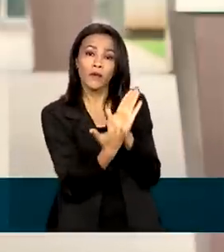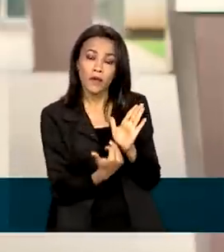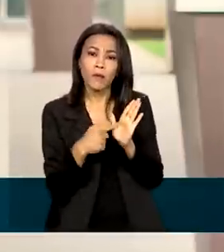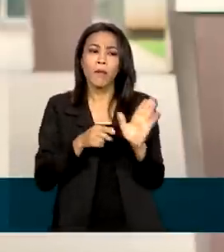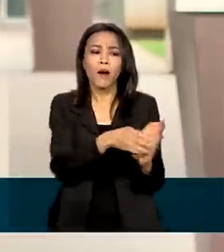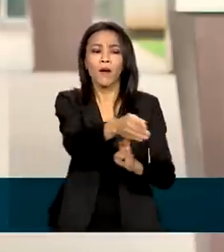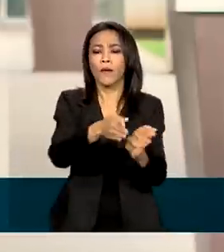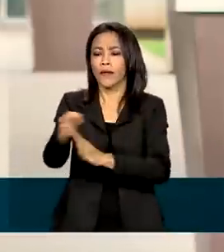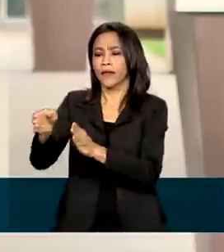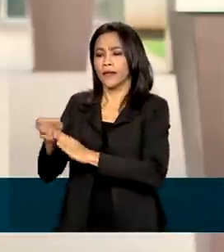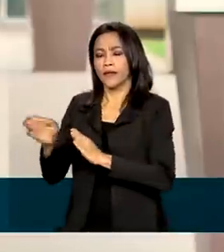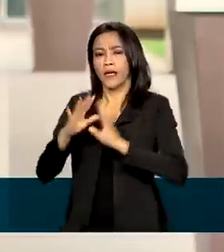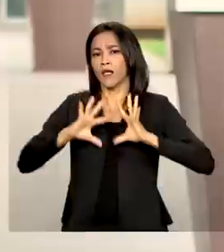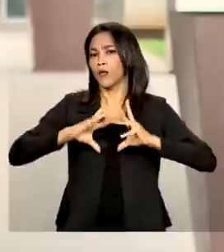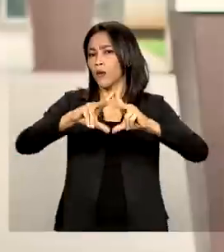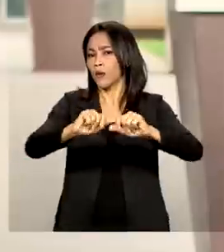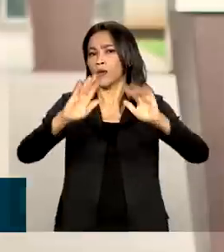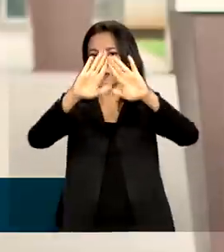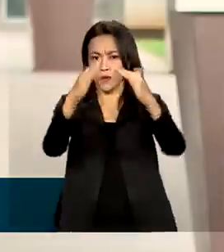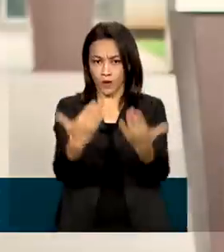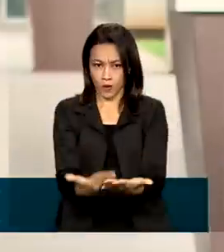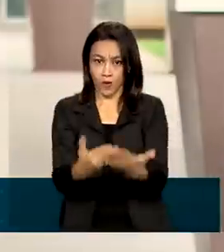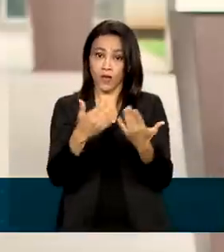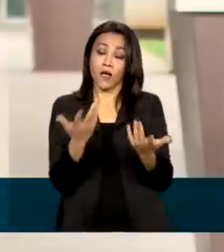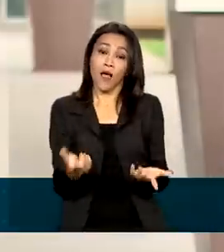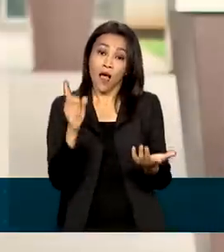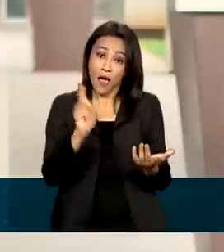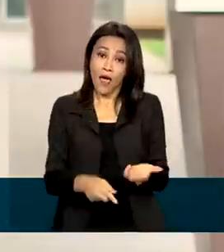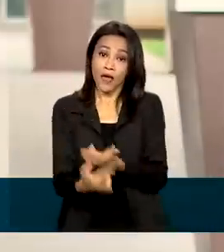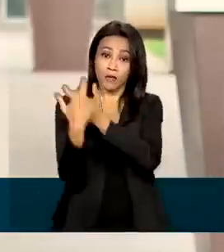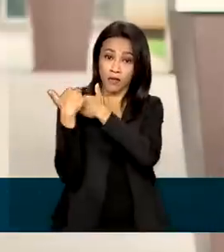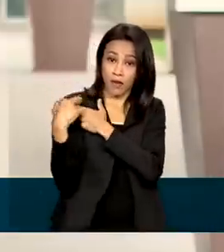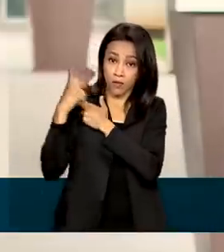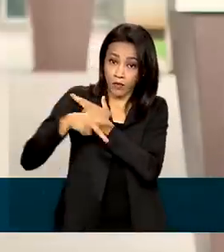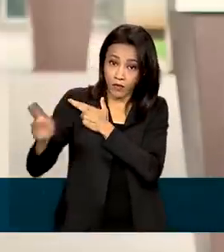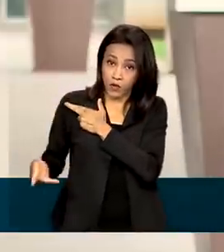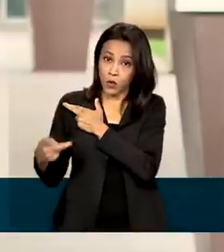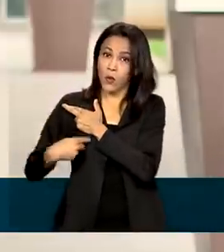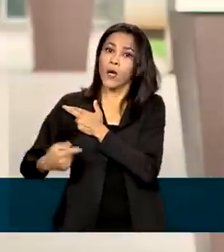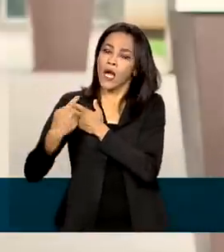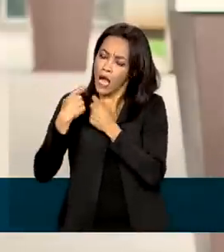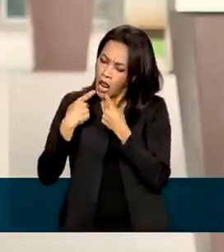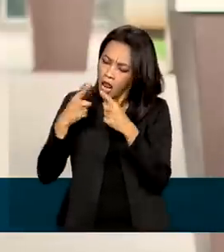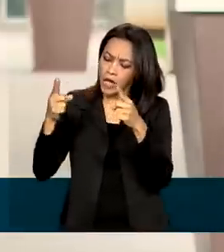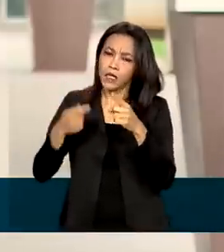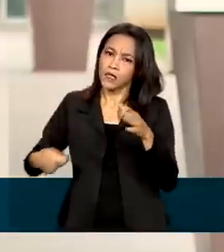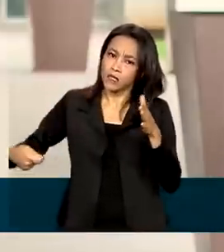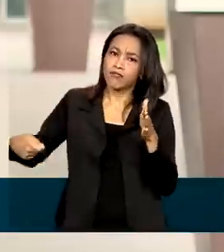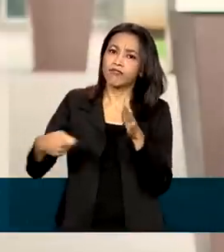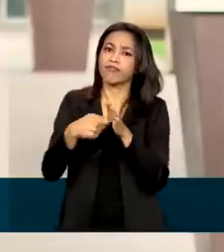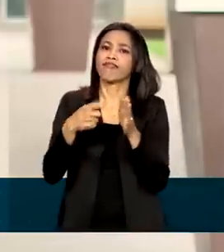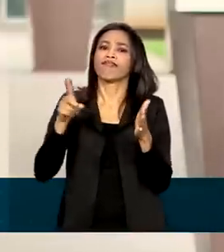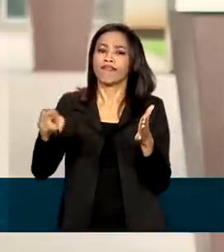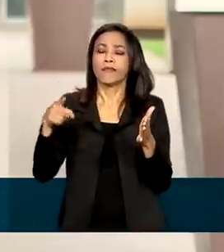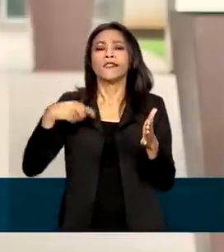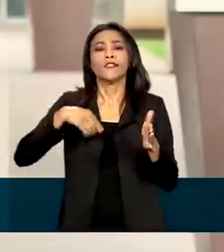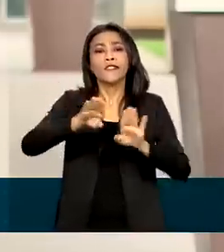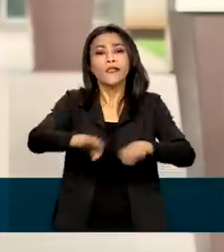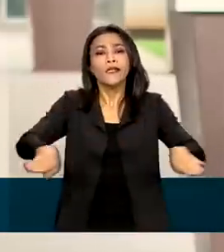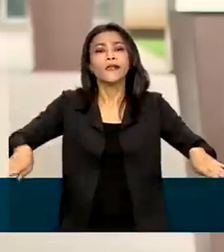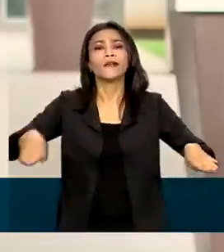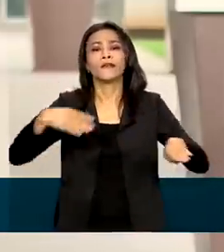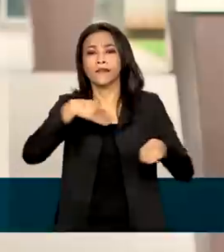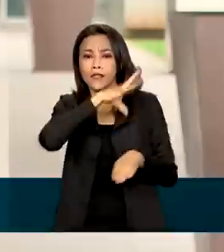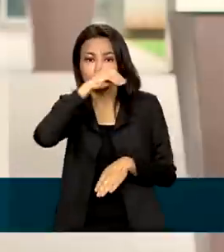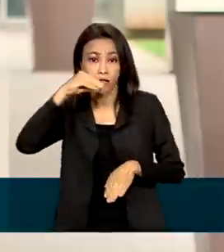toda a comunidade escolar. Passa a ser dever do profissional de educação relatar casos e suspeitas de abuso sexual de crianças e